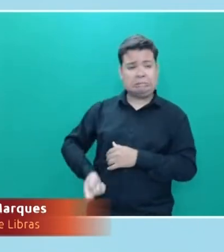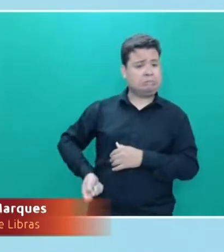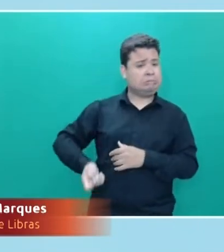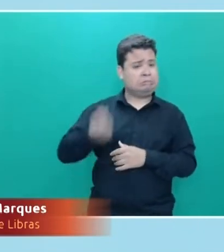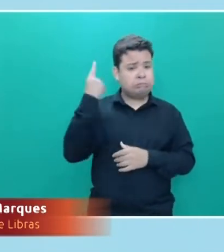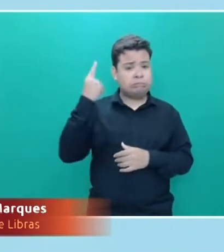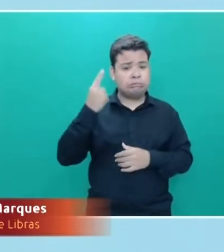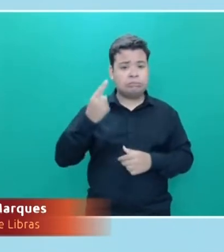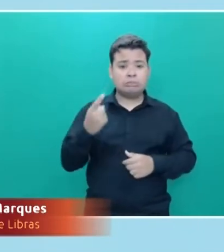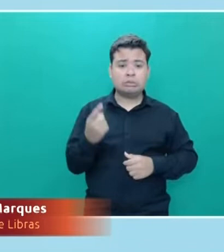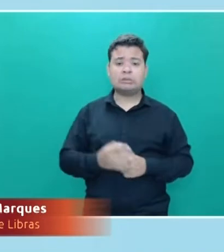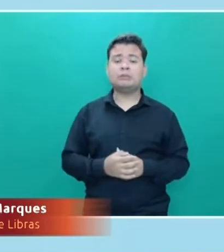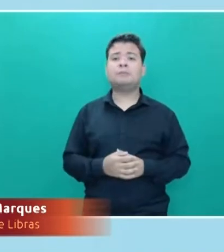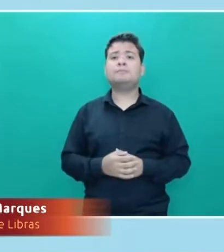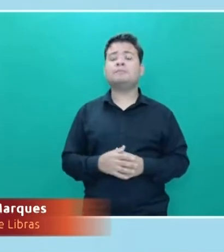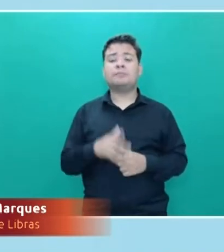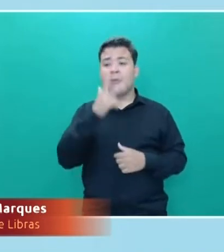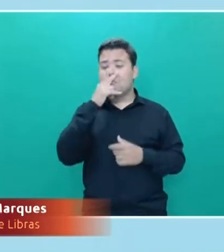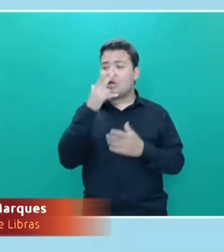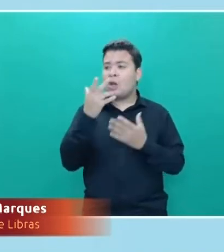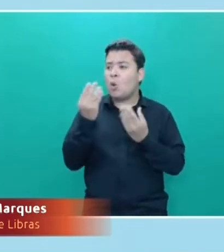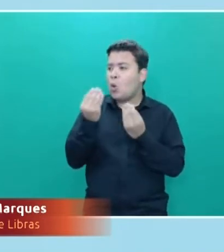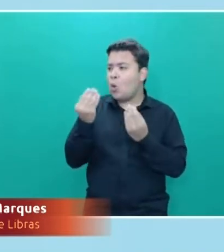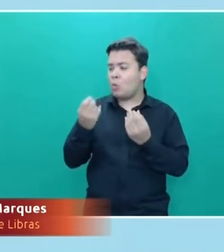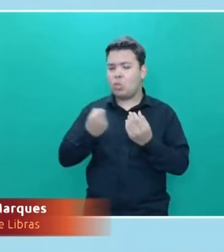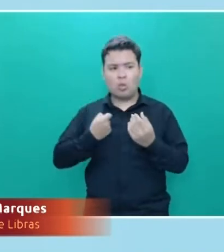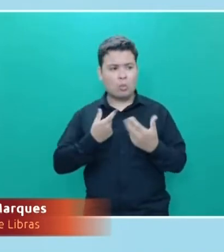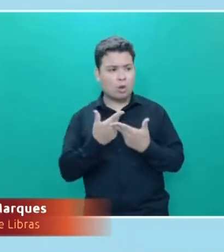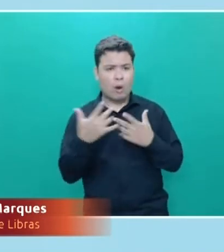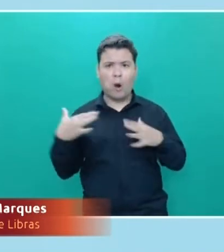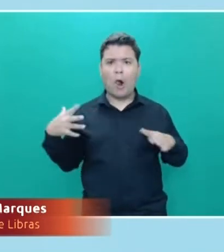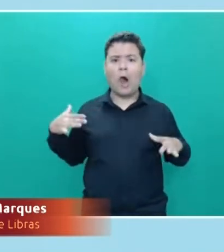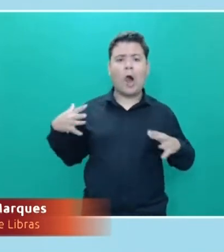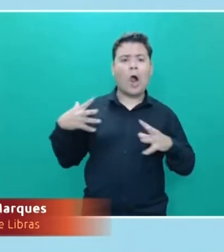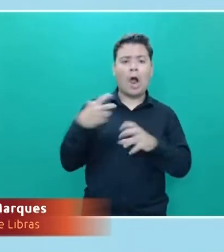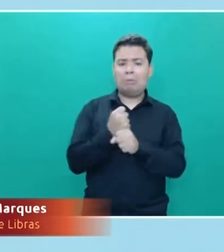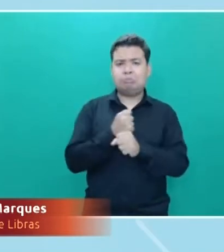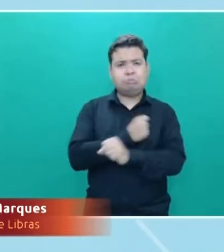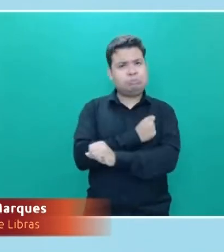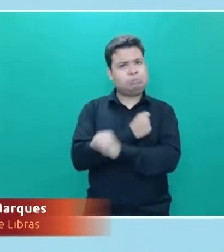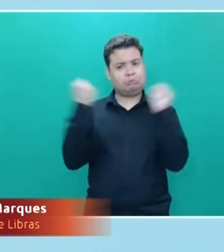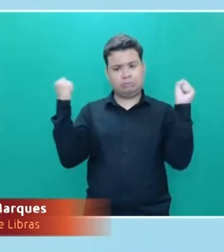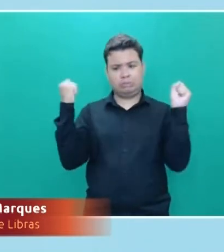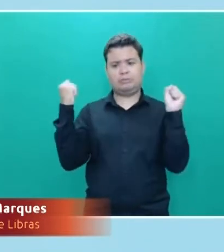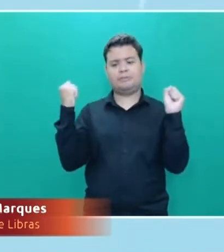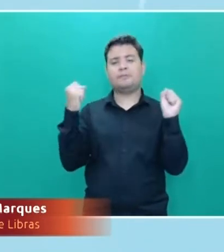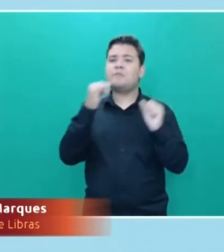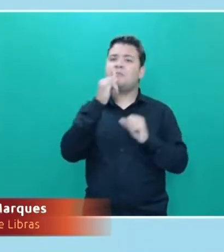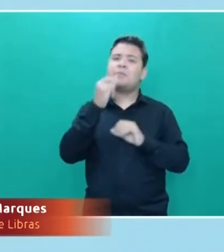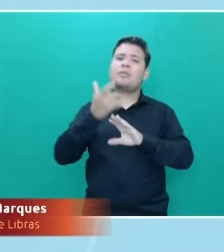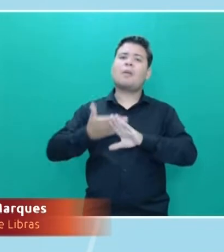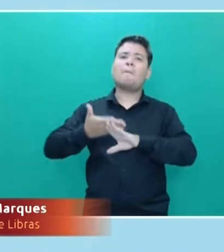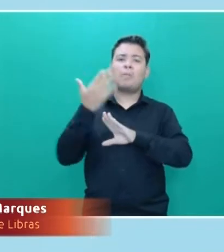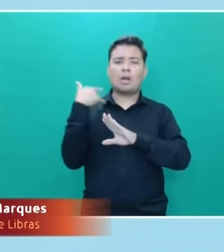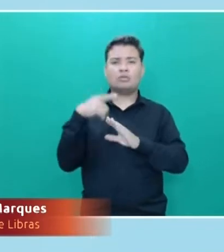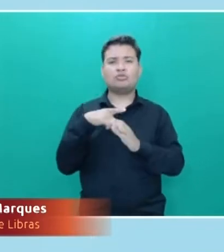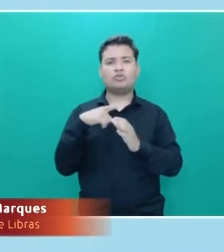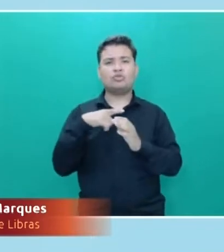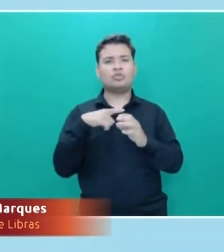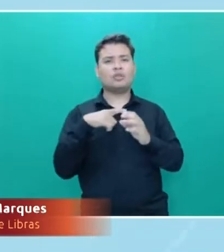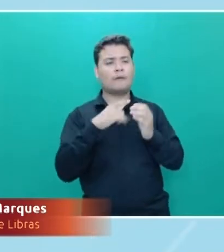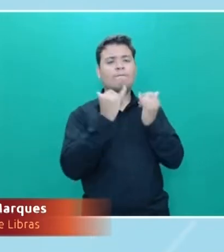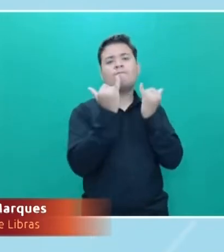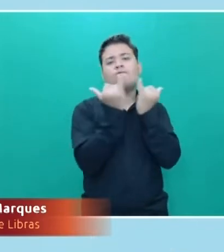gente não consegue mais mensurar, né? Antes a gente, quando você tinha ali uma fofoca, né,